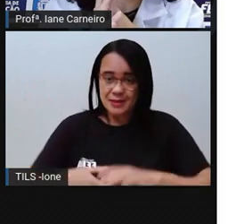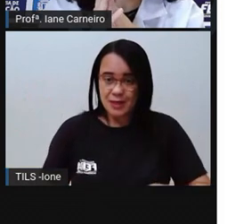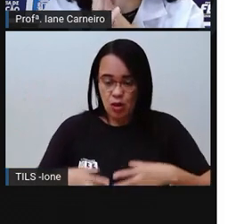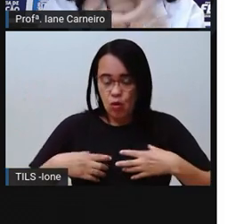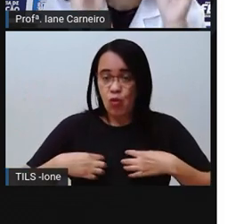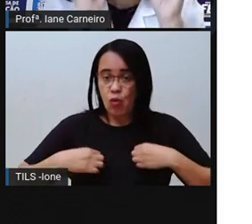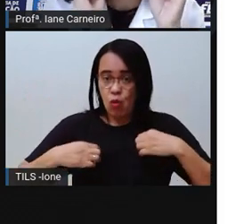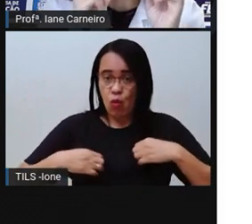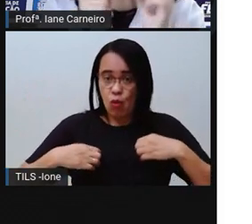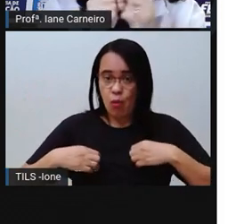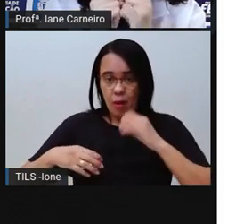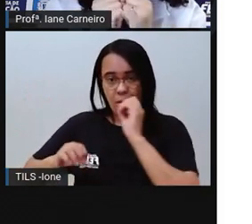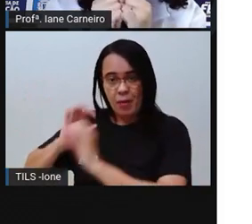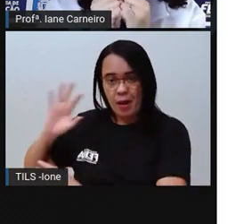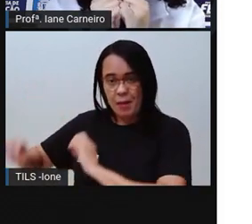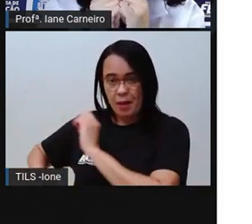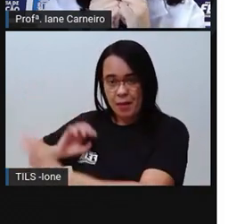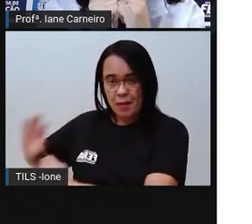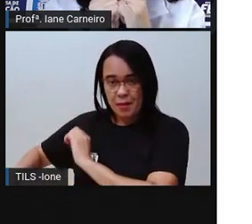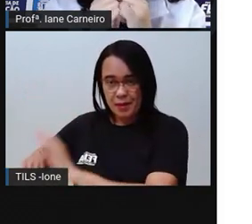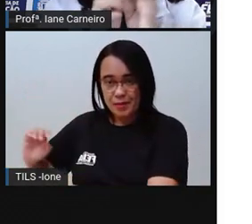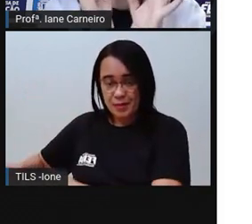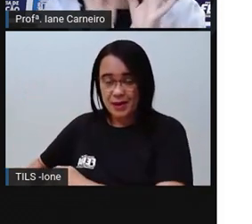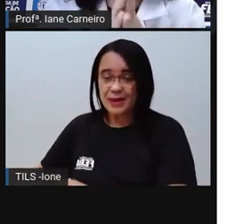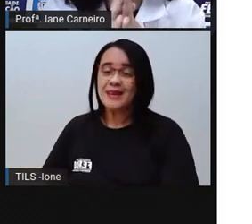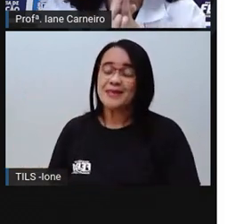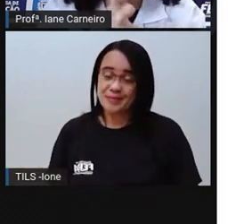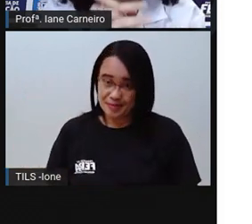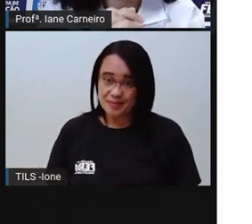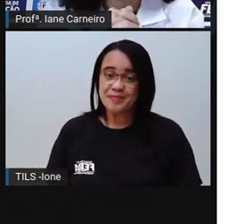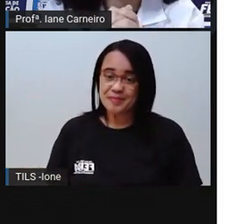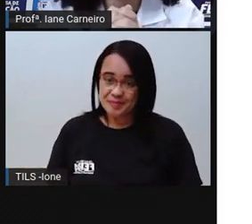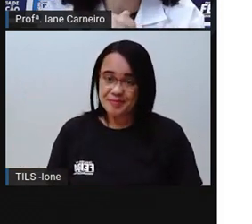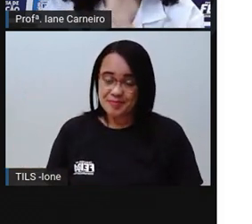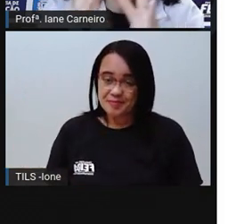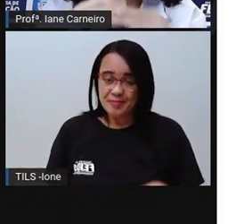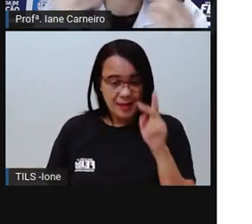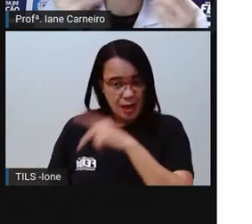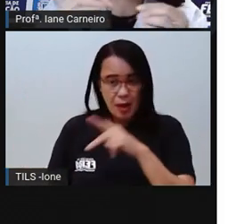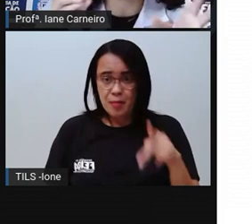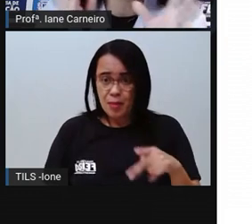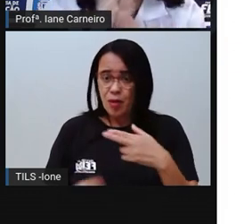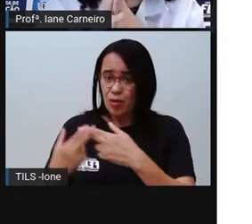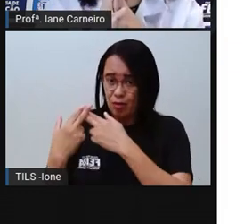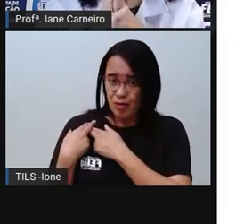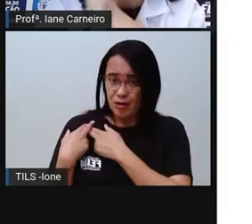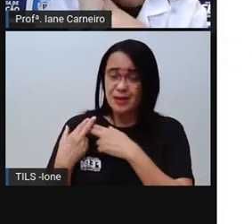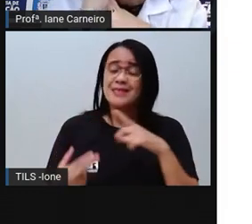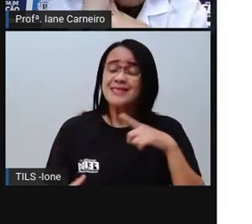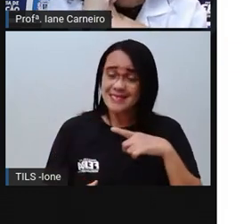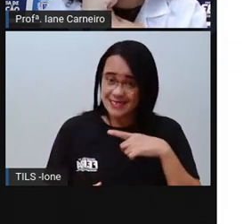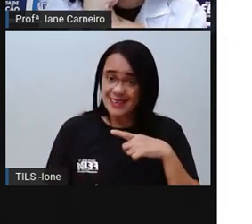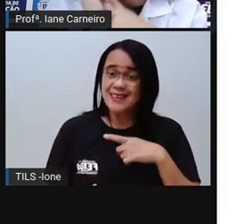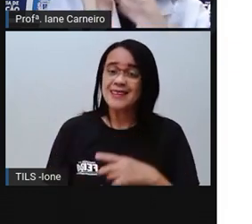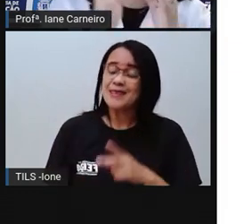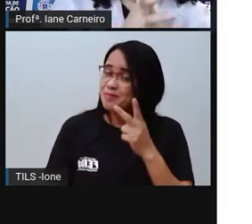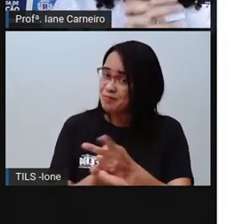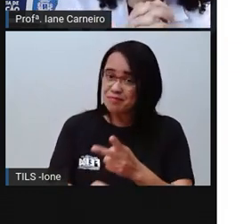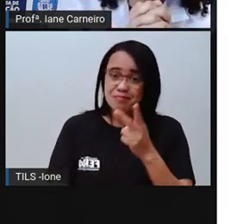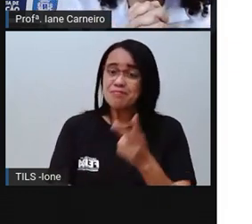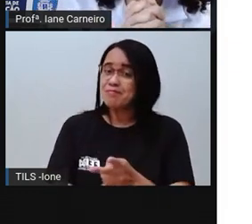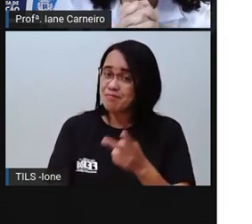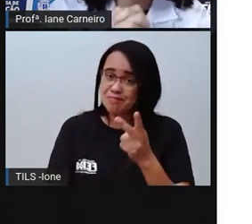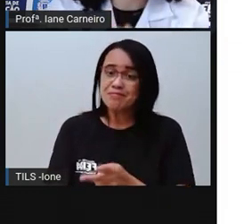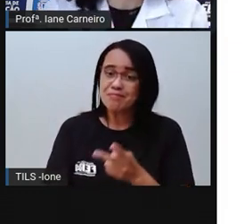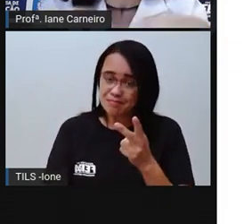Qual é a sua função? Tinha uma função também que a pró sempre fazia quando era criança, que era catar o feijão. Então, minha mãe, toda vez